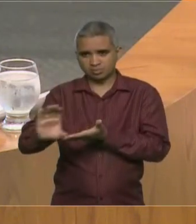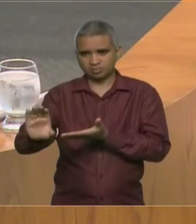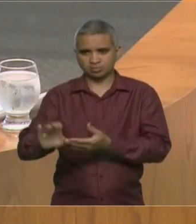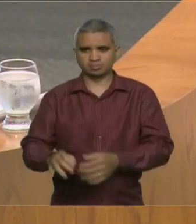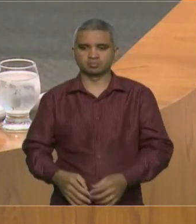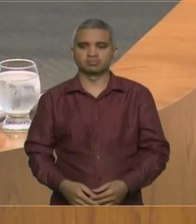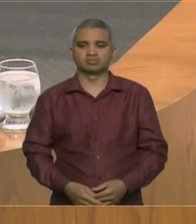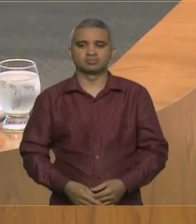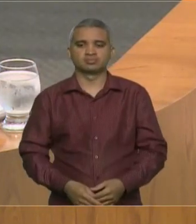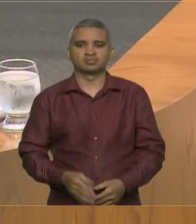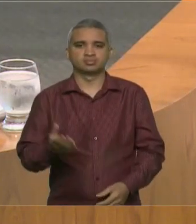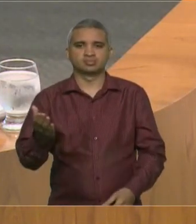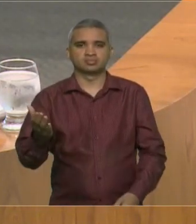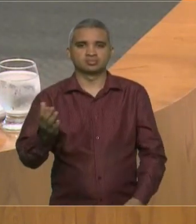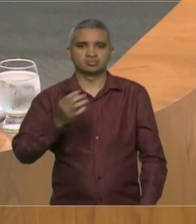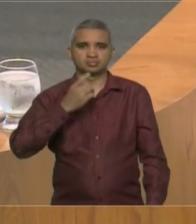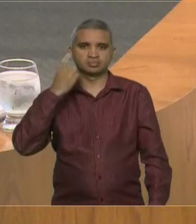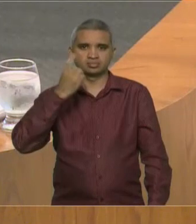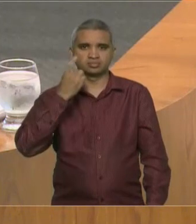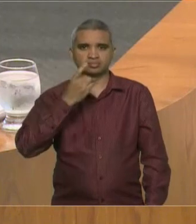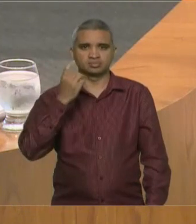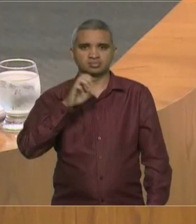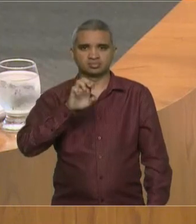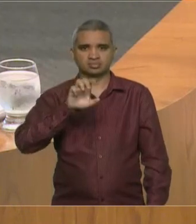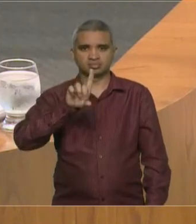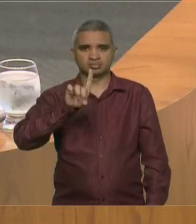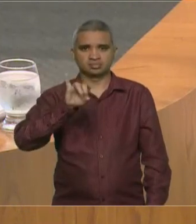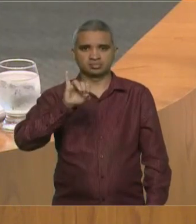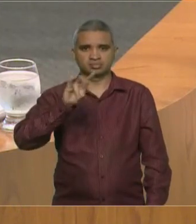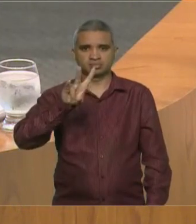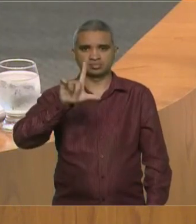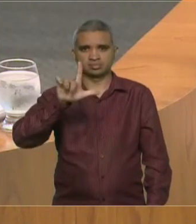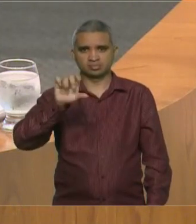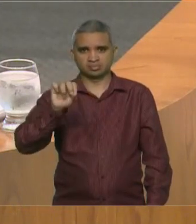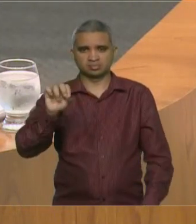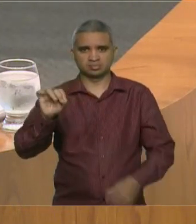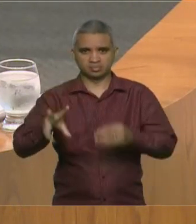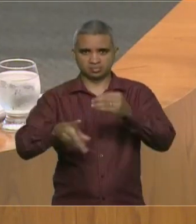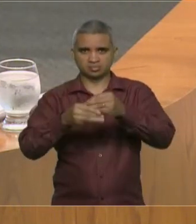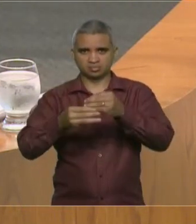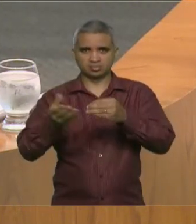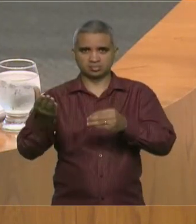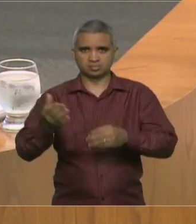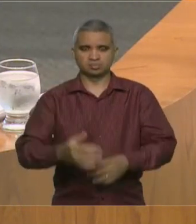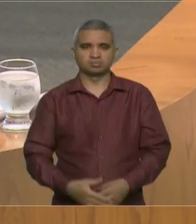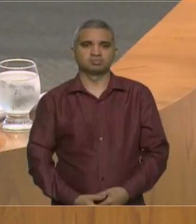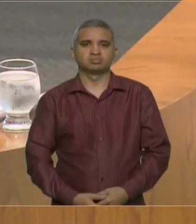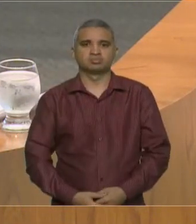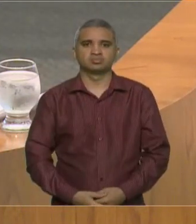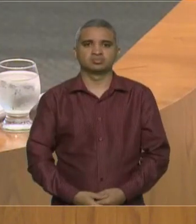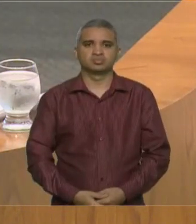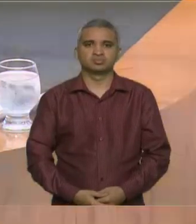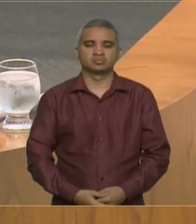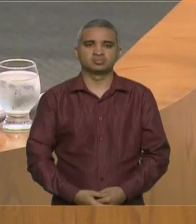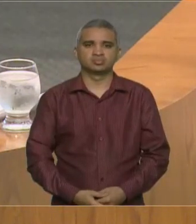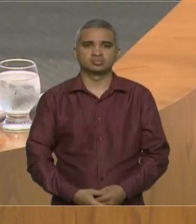Deputada Edvaldo. Deputada Mical, apenas para dizer da minha admiração